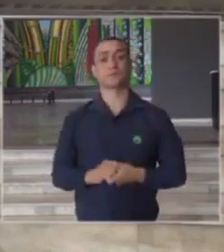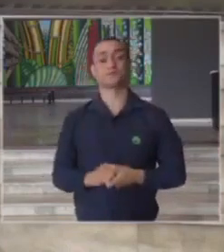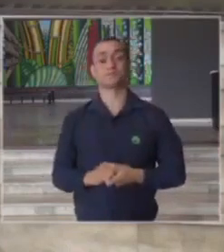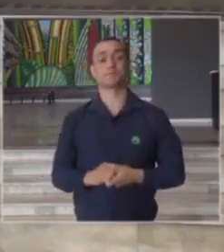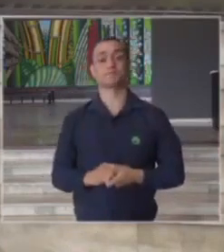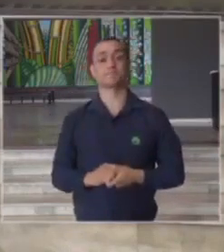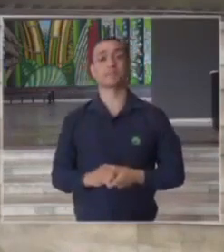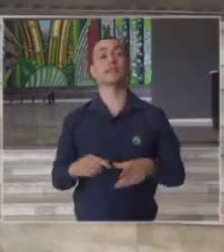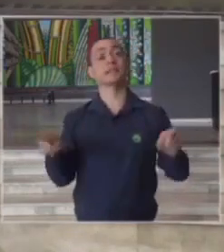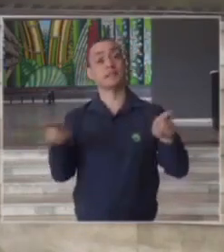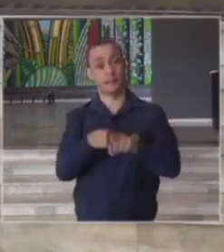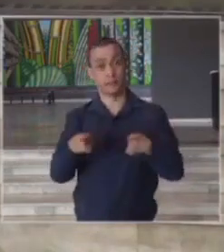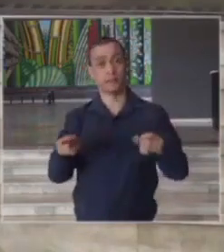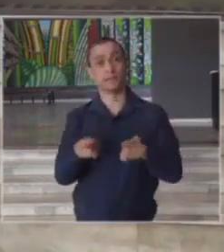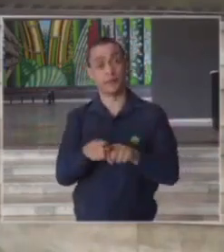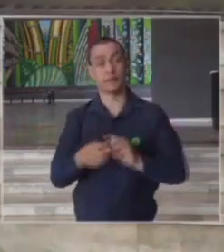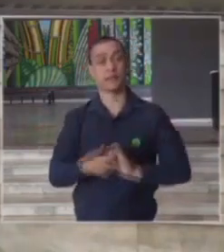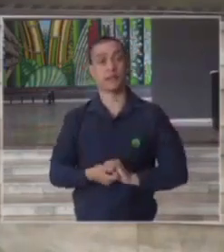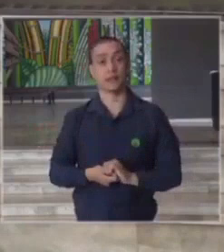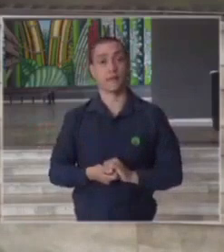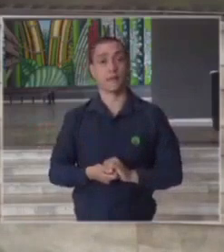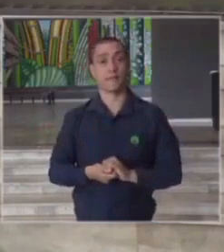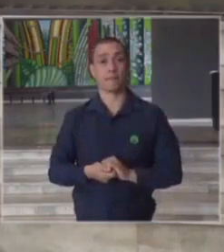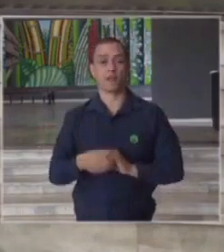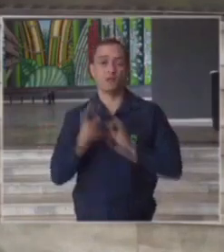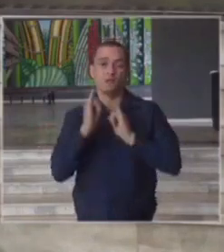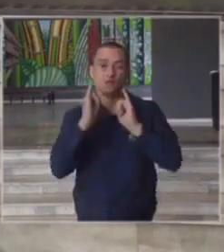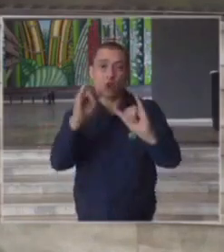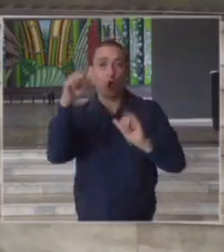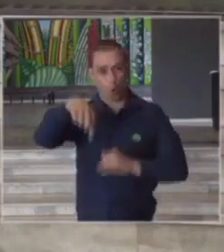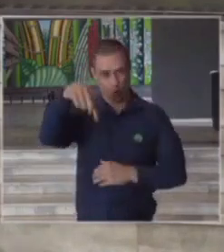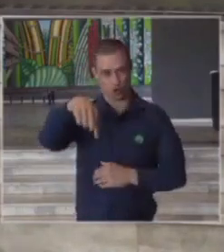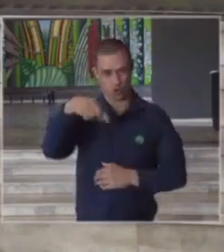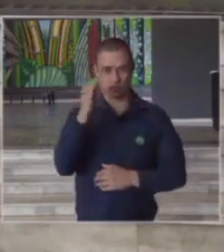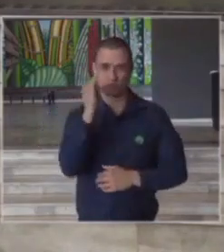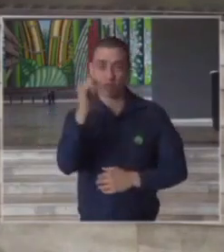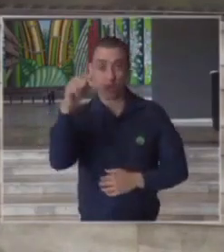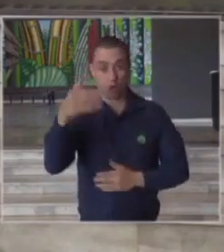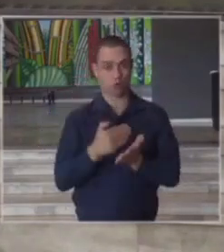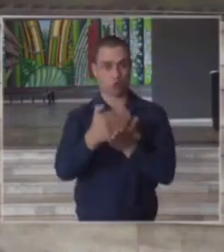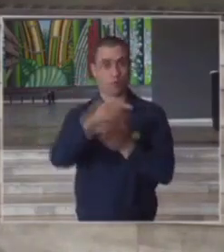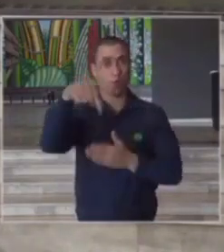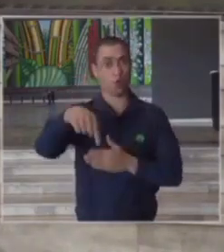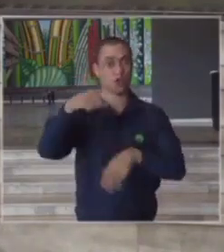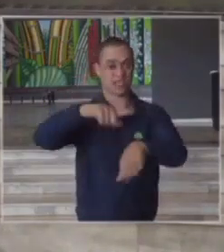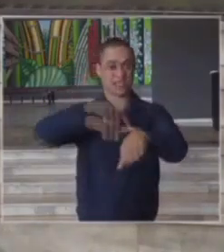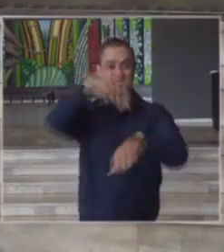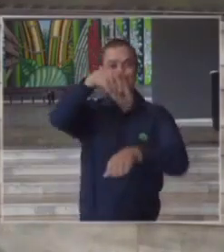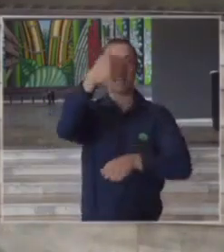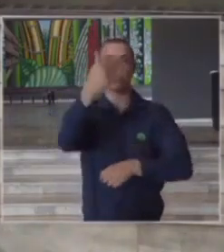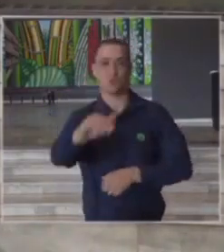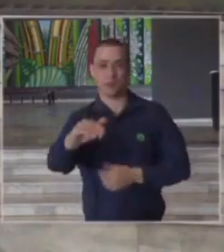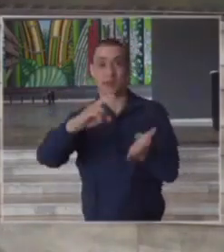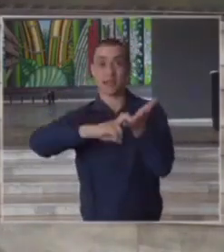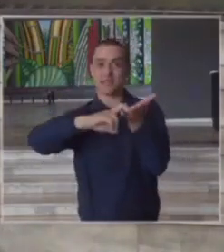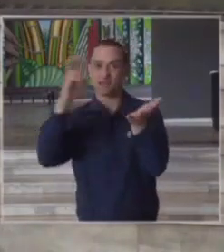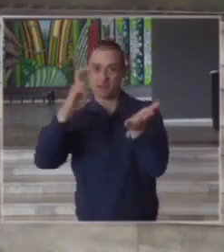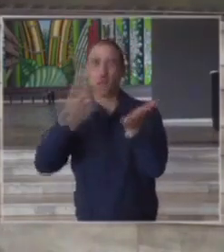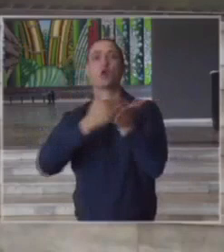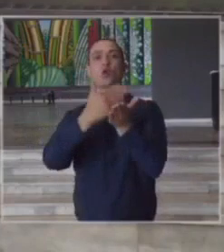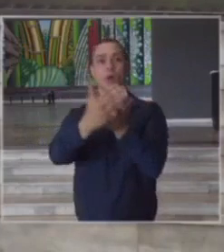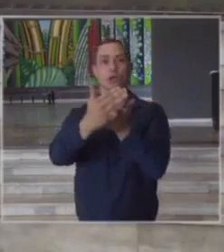queria também dizer que no dia de hoje nós iniciamos às sete e meia da manhã um